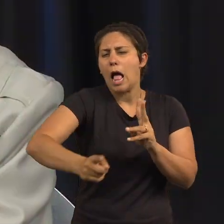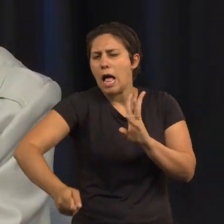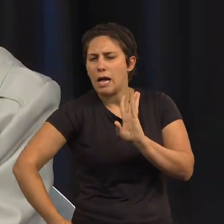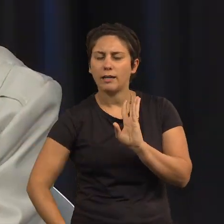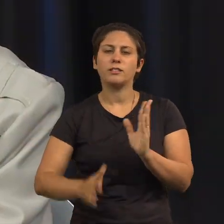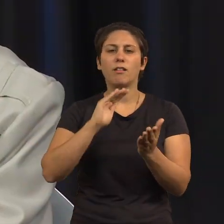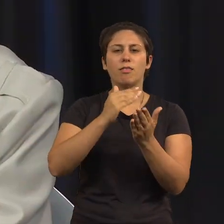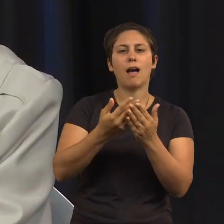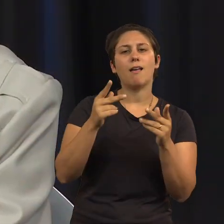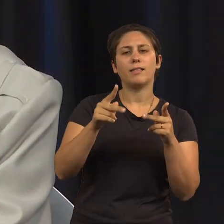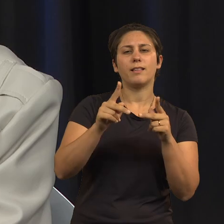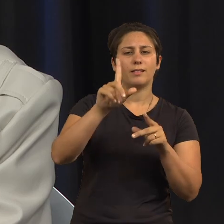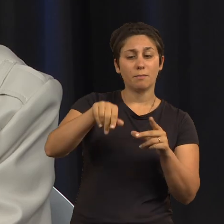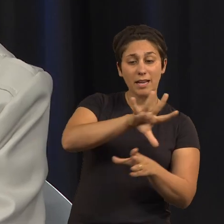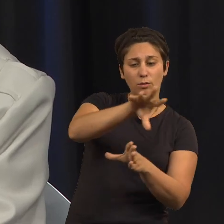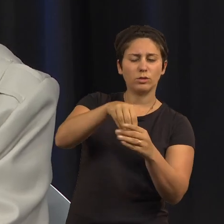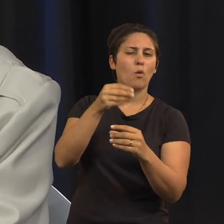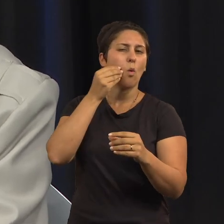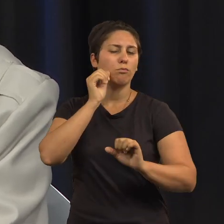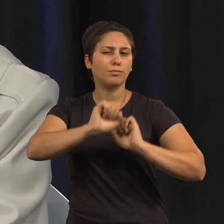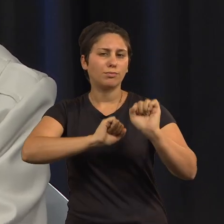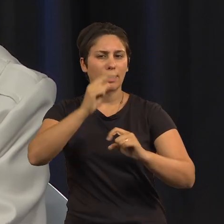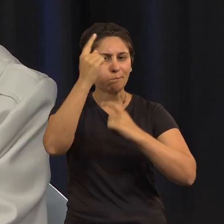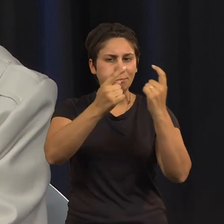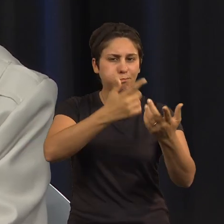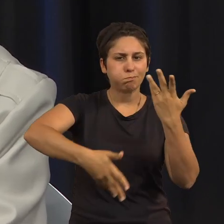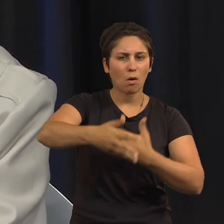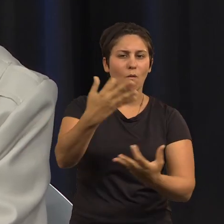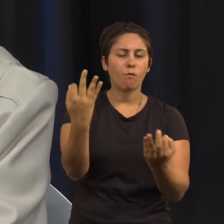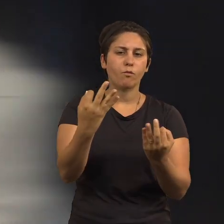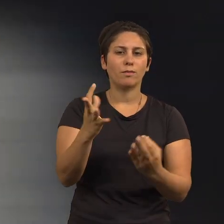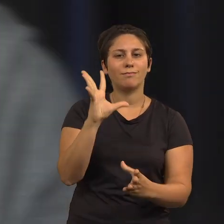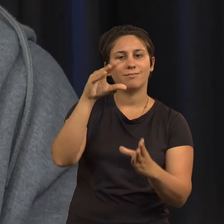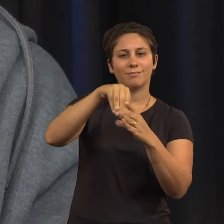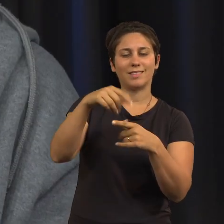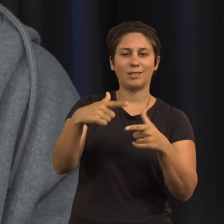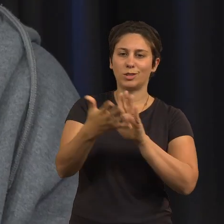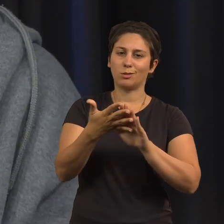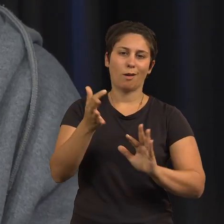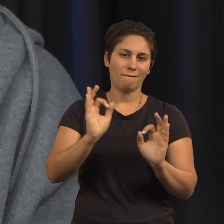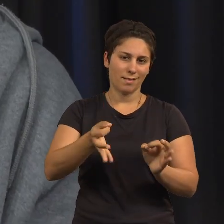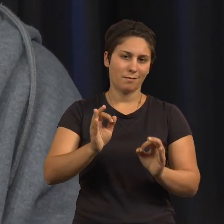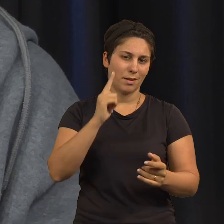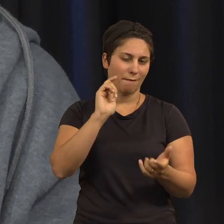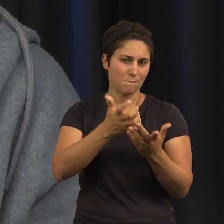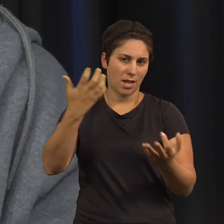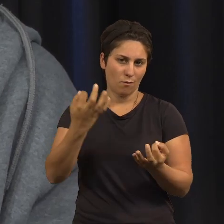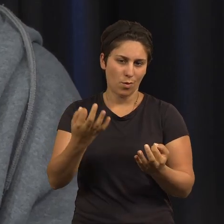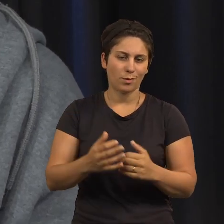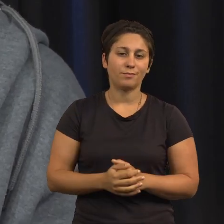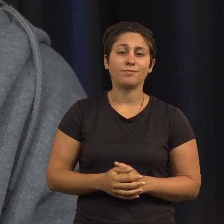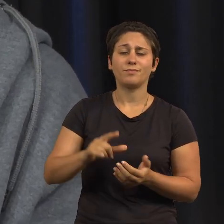incluir a língua gestual na informação é sempre uma mais-valia. O projeto Kinder abre um espaço